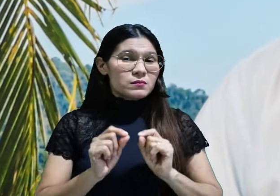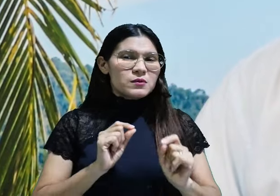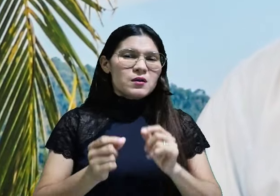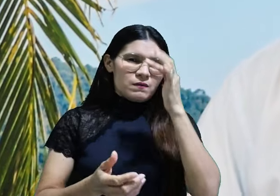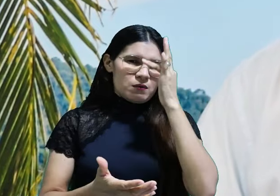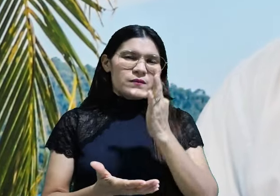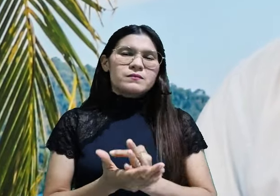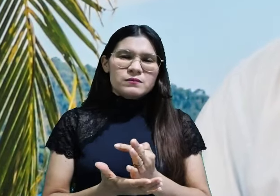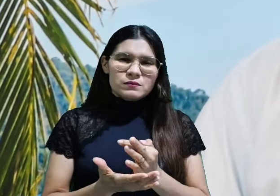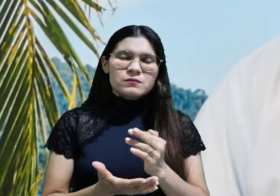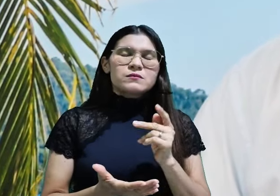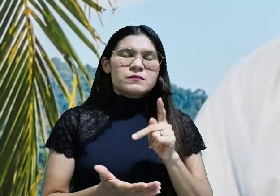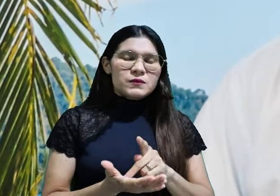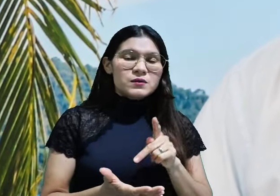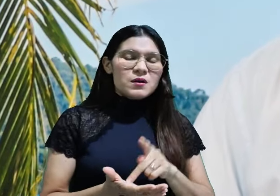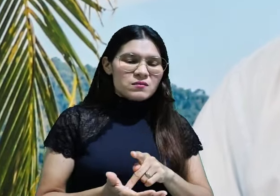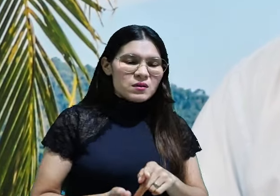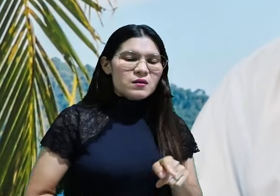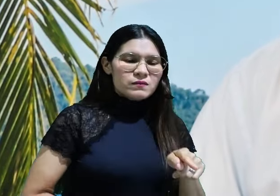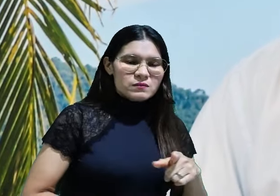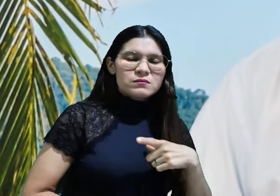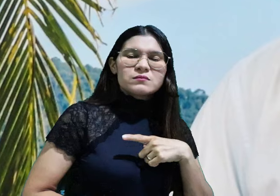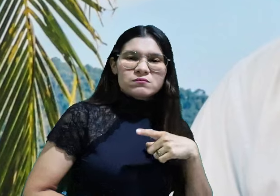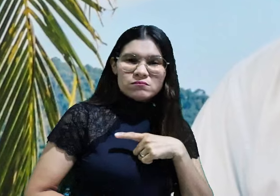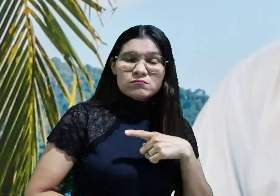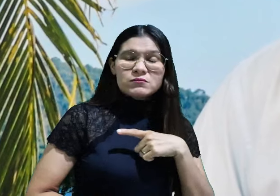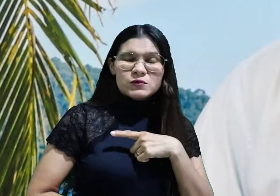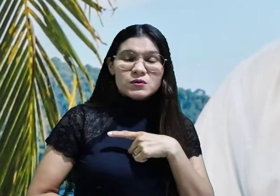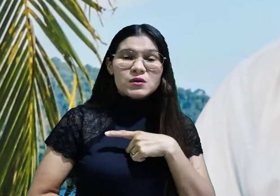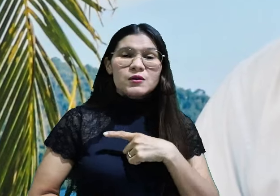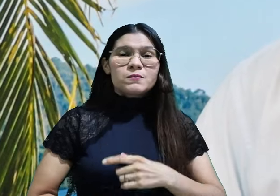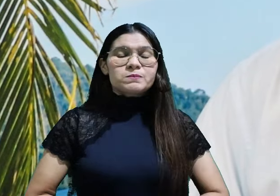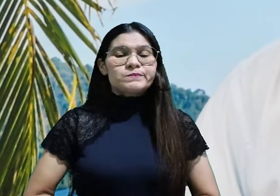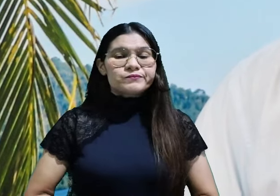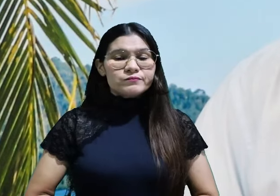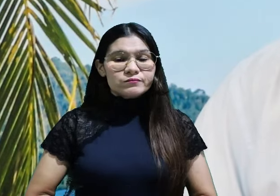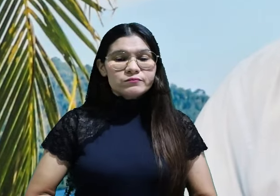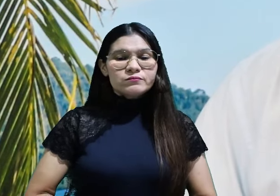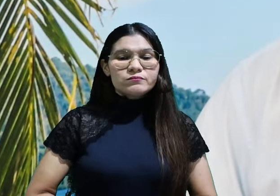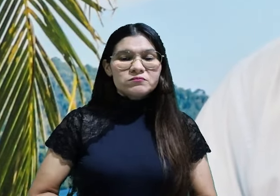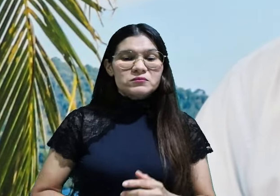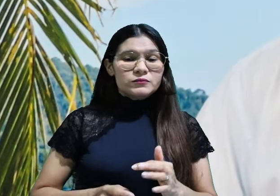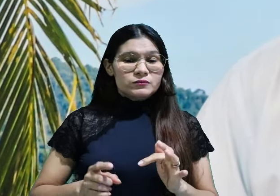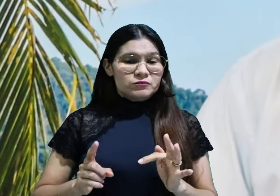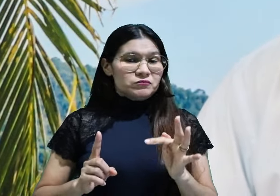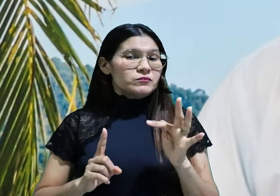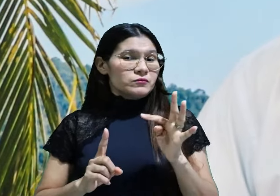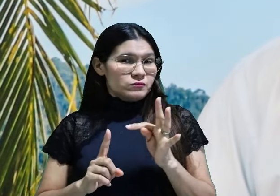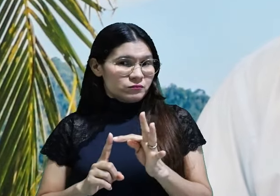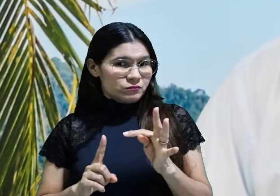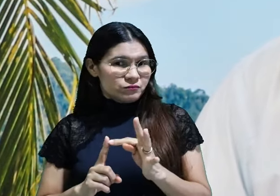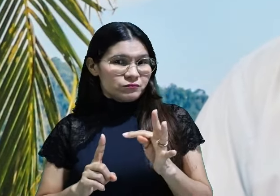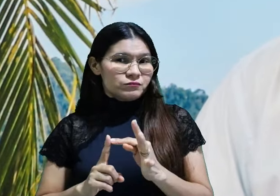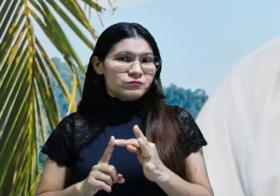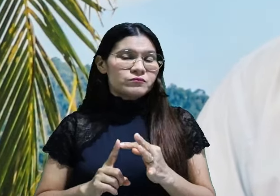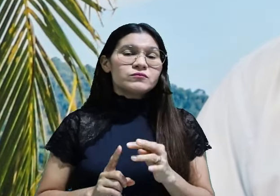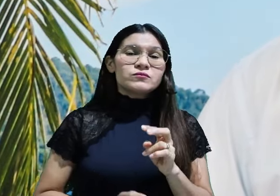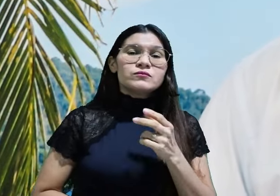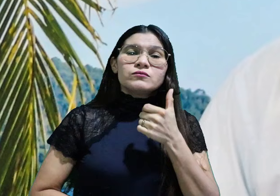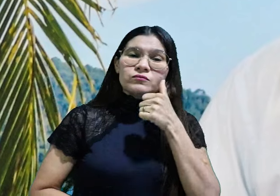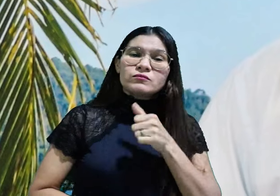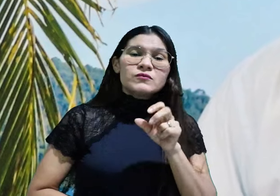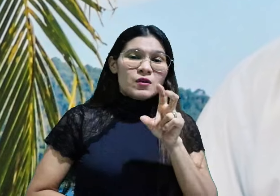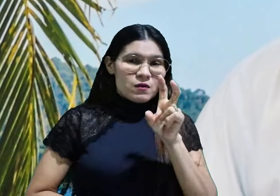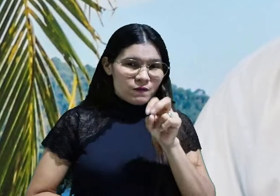fingida que há em ti, a qual habitou primeiro em tua avó, Loide, e em tua mãe, Eunice,